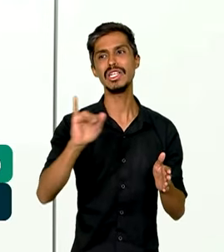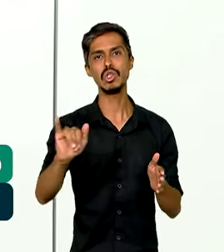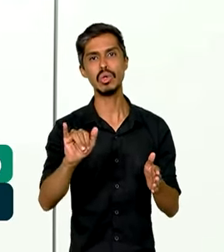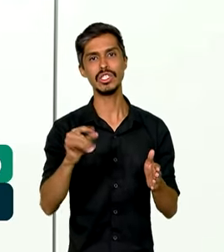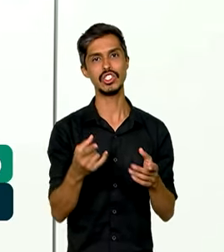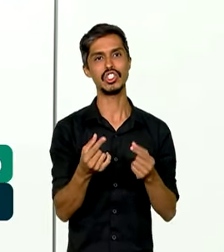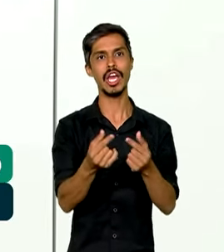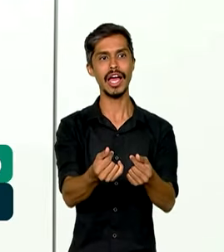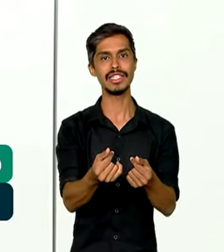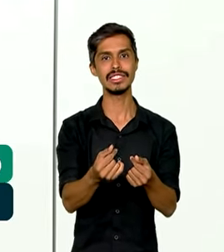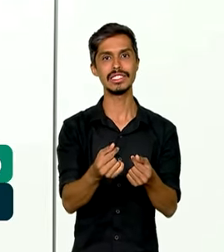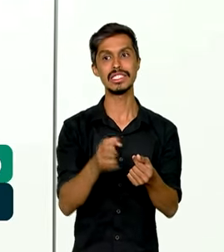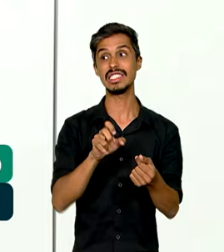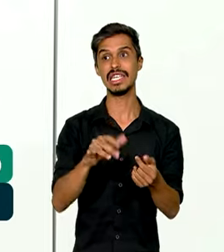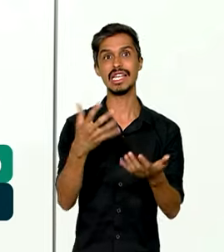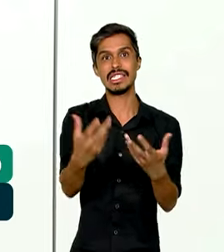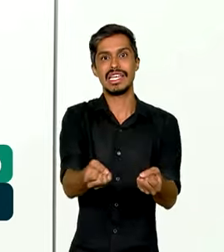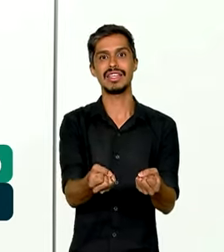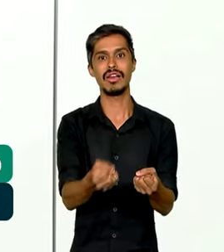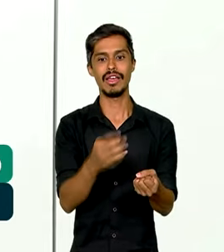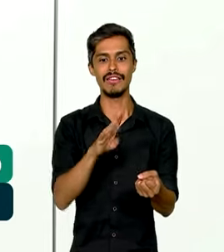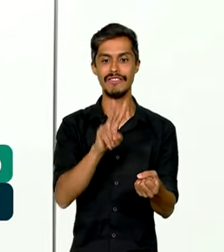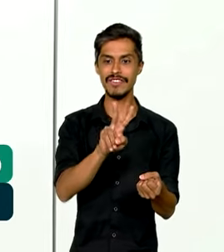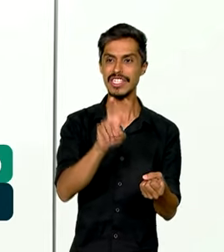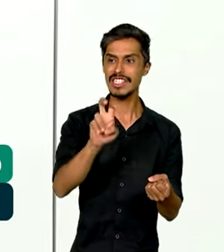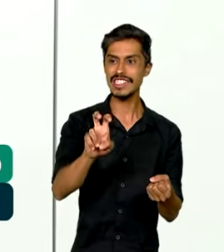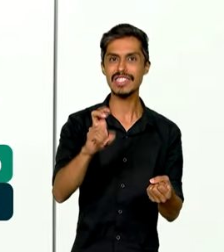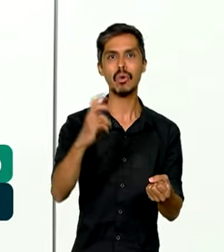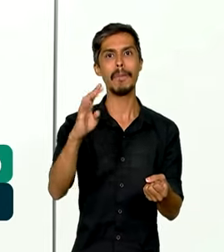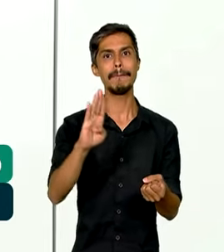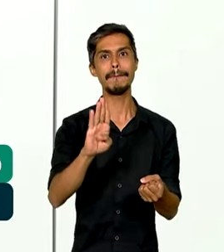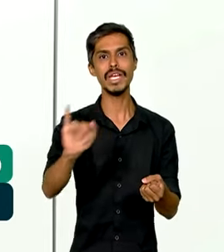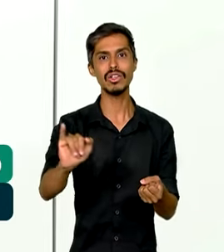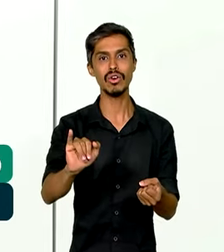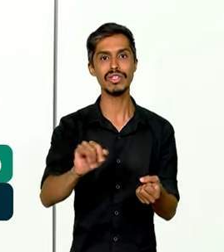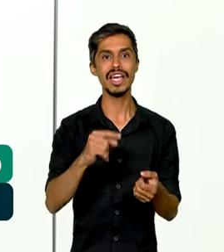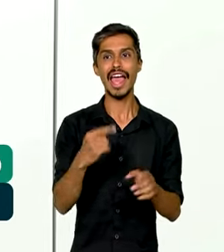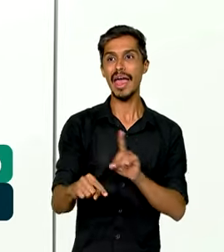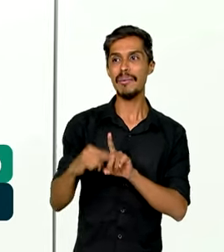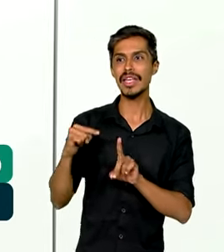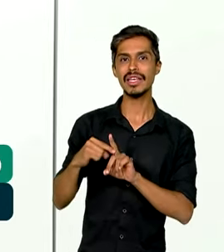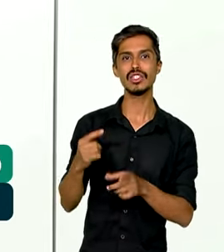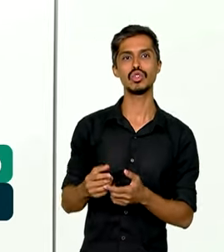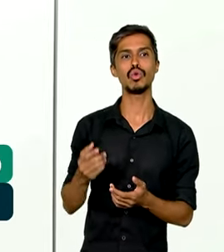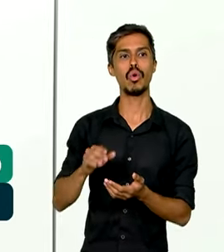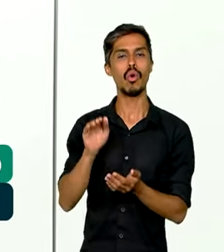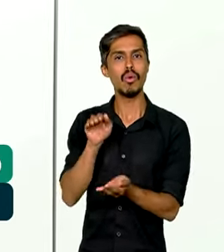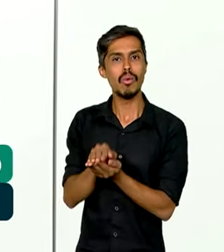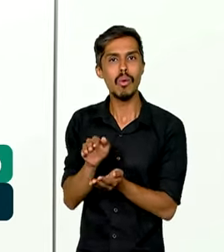fosse sancionada. 25 bilhões é metade do Fundo de Desenvolvimento Regional